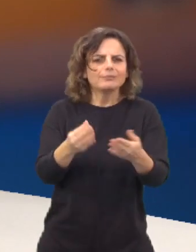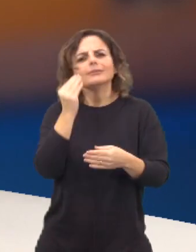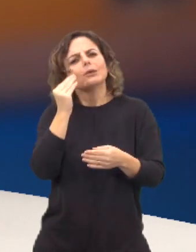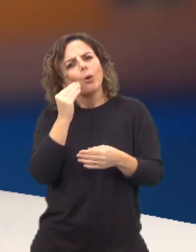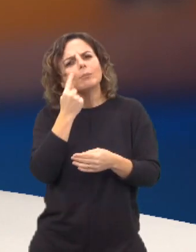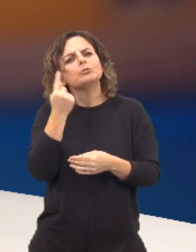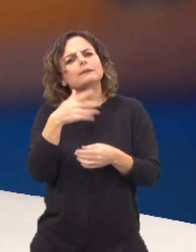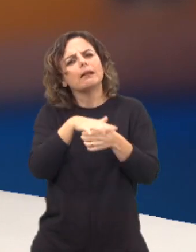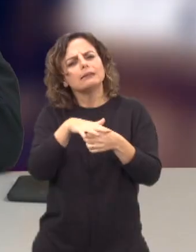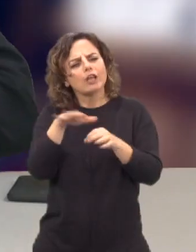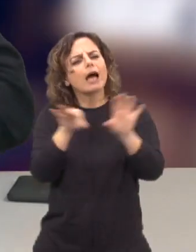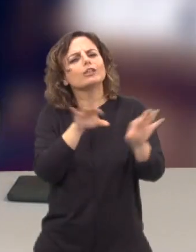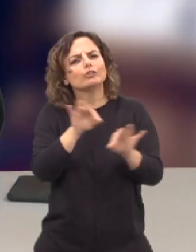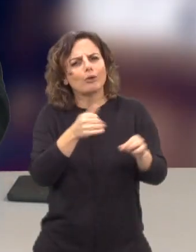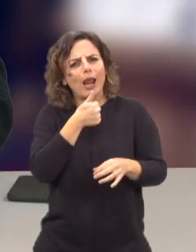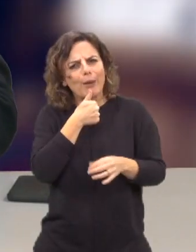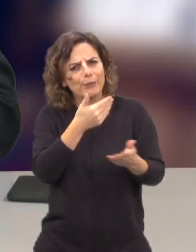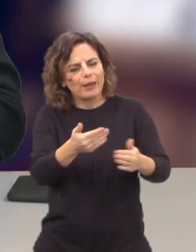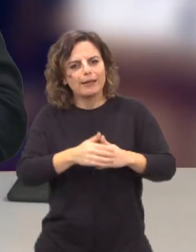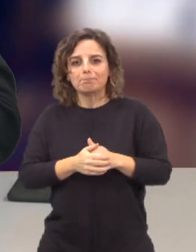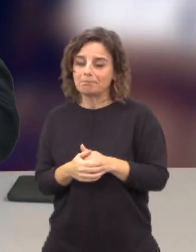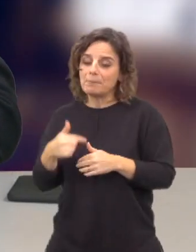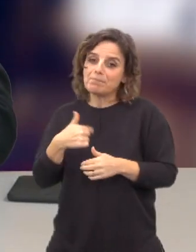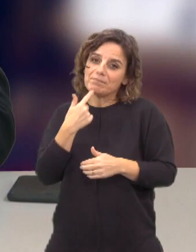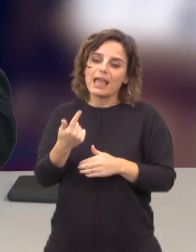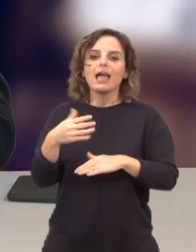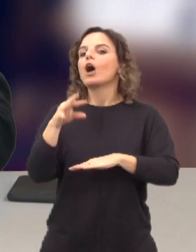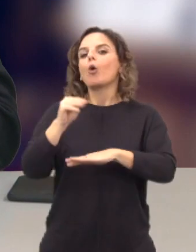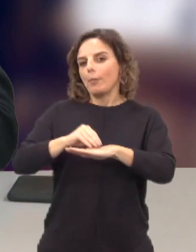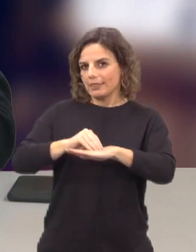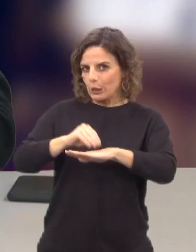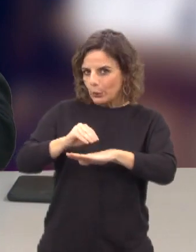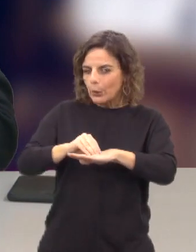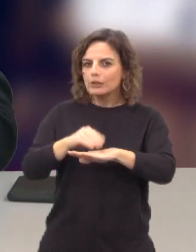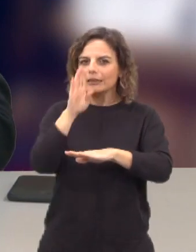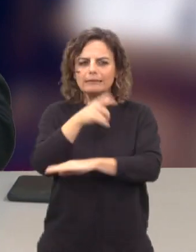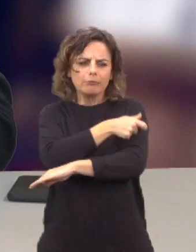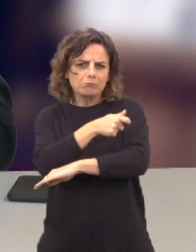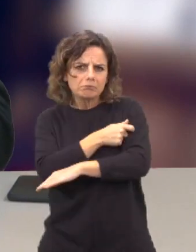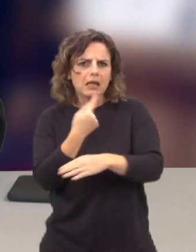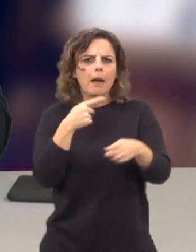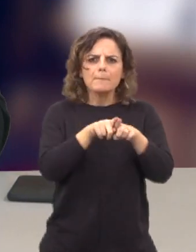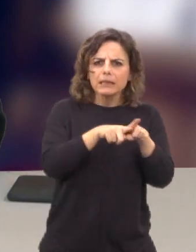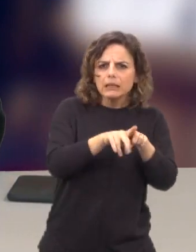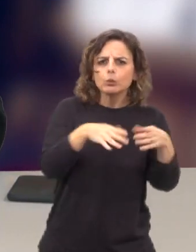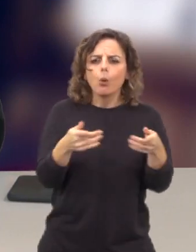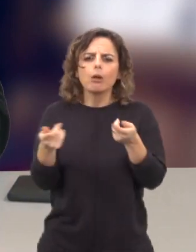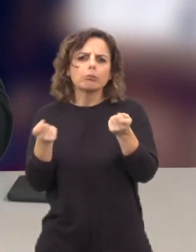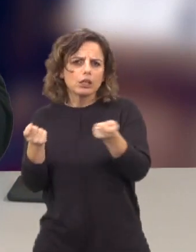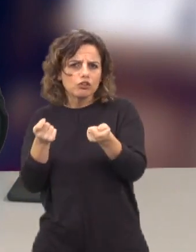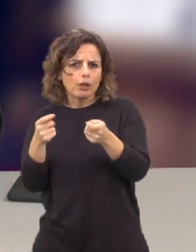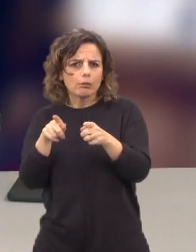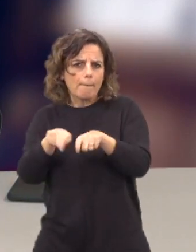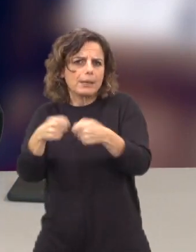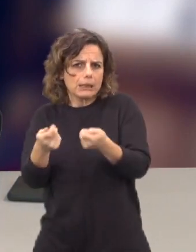especialistas? Bom, eu diria que se os comentadores estão a representar partidos ou são dirigentes partidários